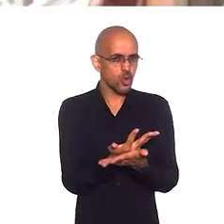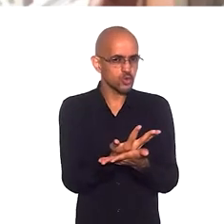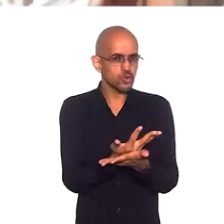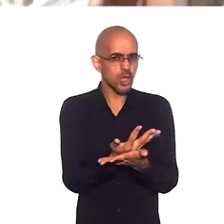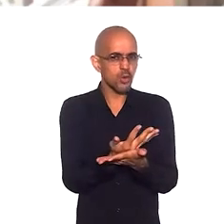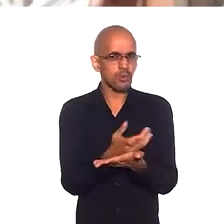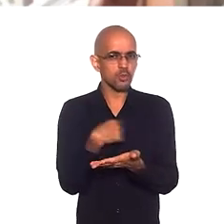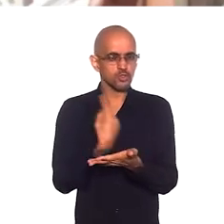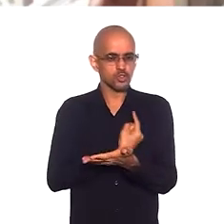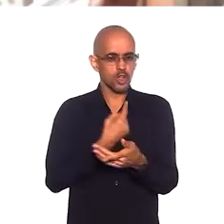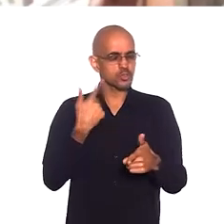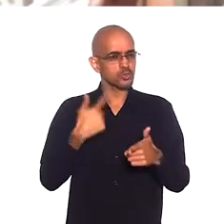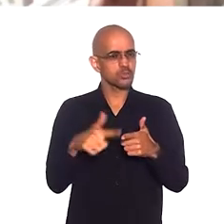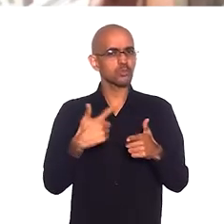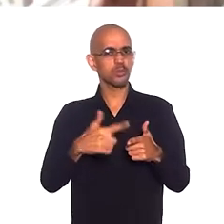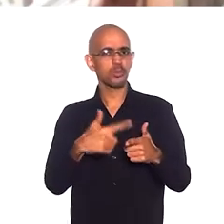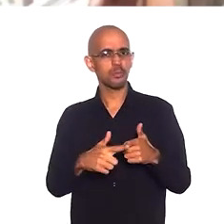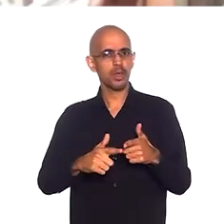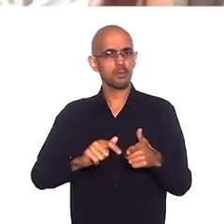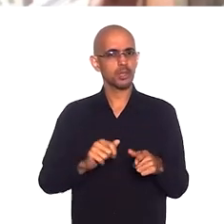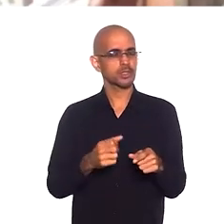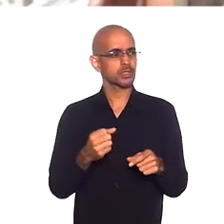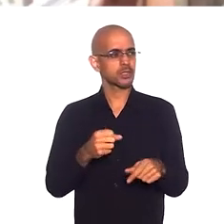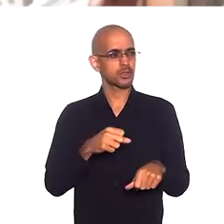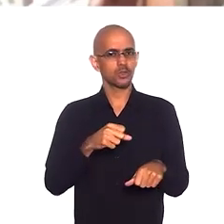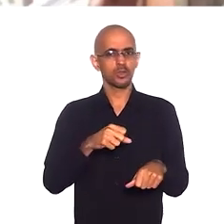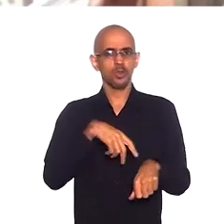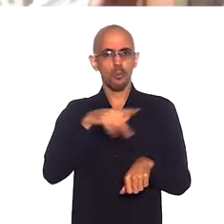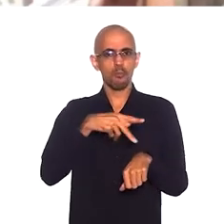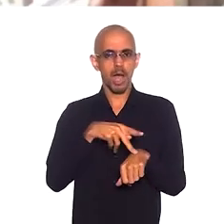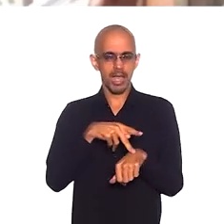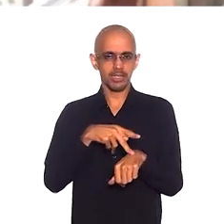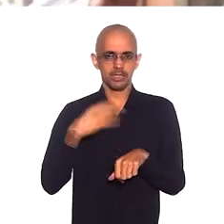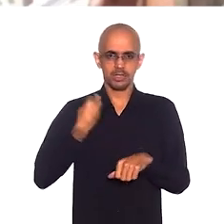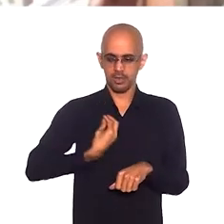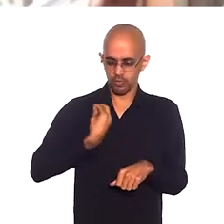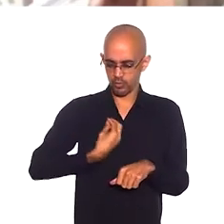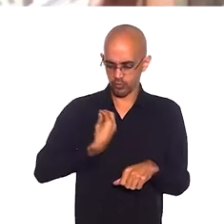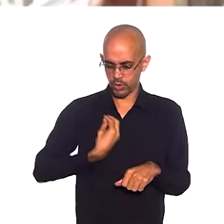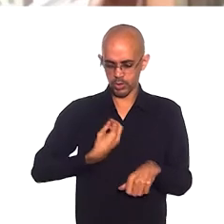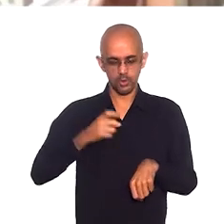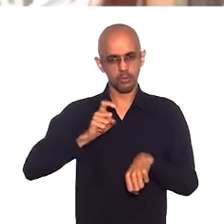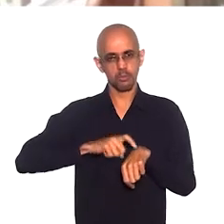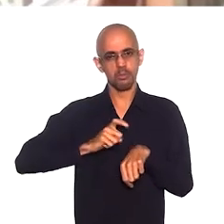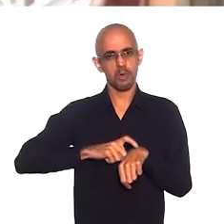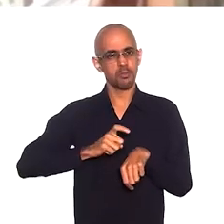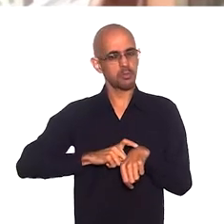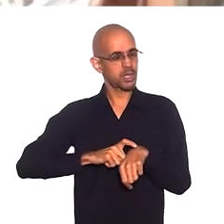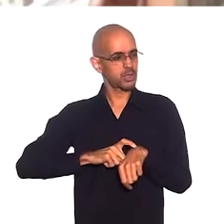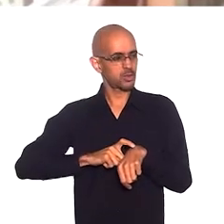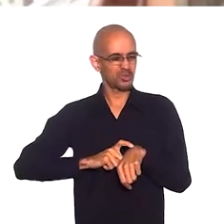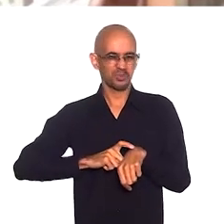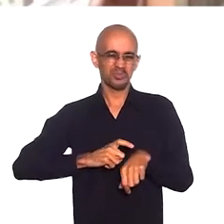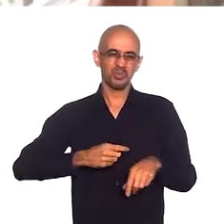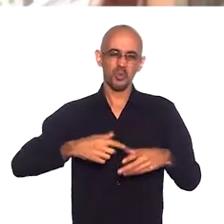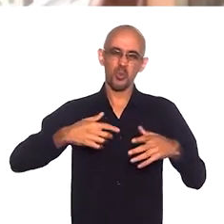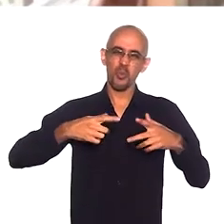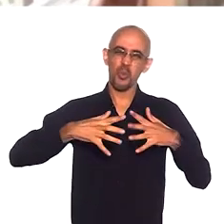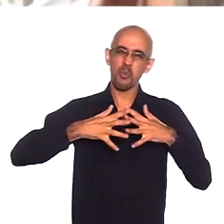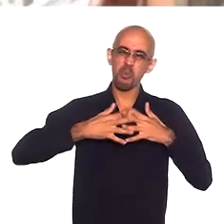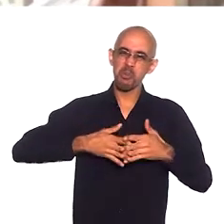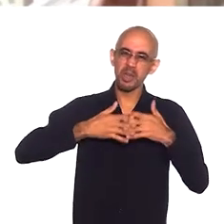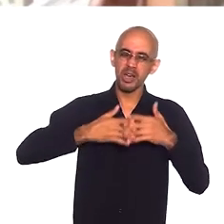para os nossos problemas, enquanto um país que está vivendo um momento extremamente